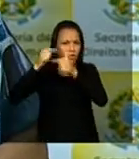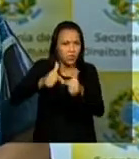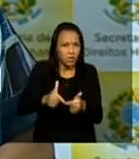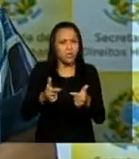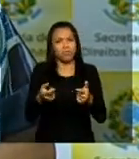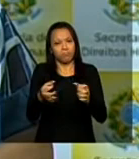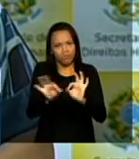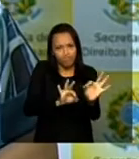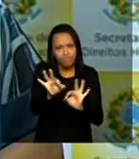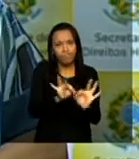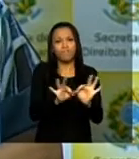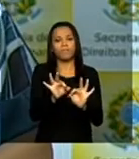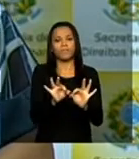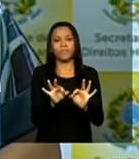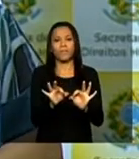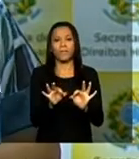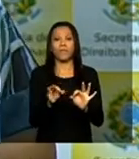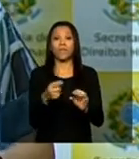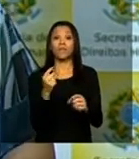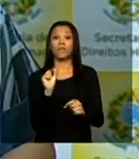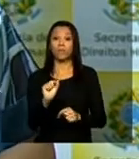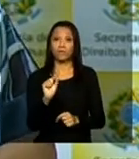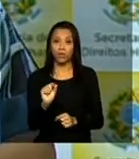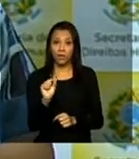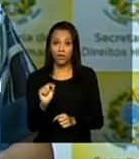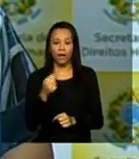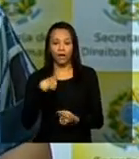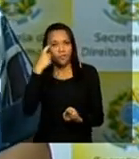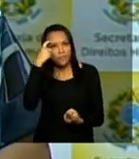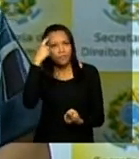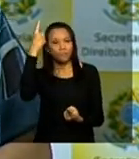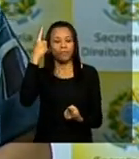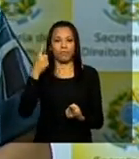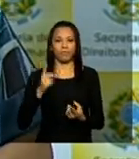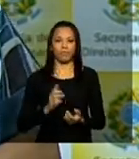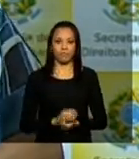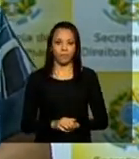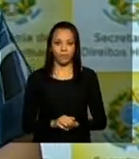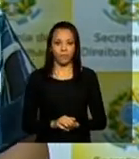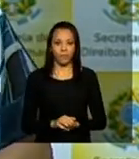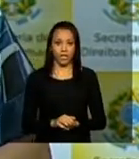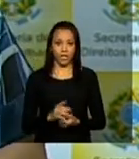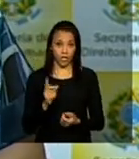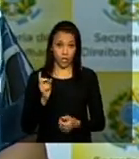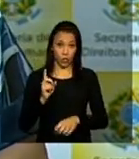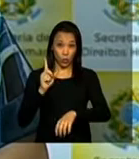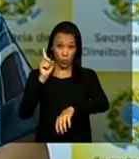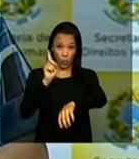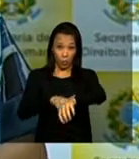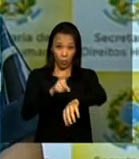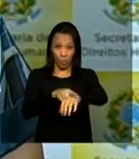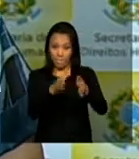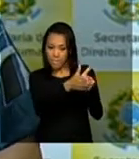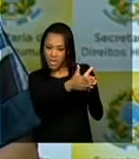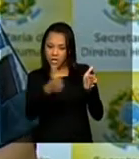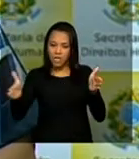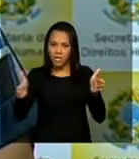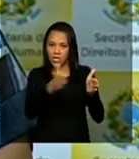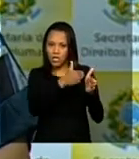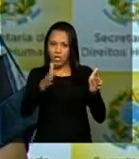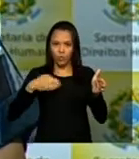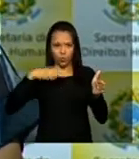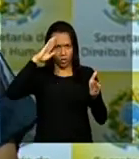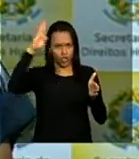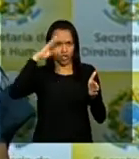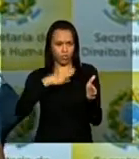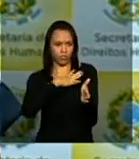o recurso a ideia de que o tempo da ditadura era um tempo melhor para